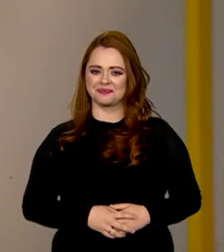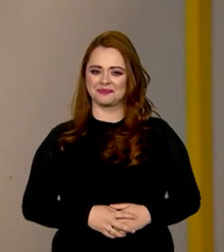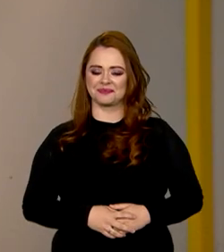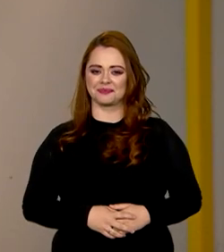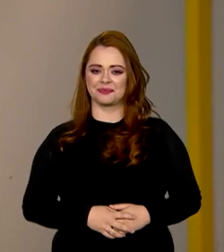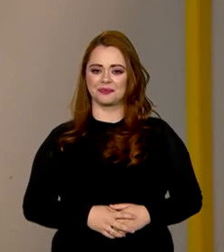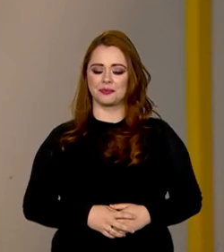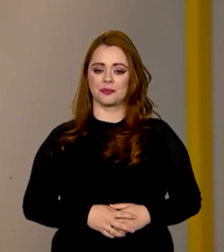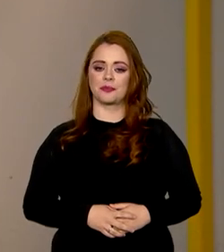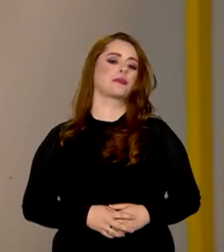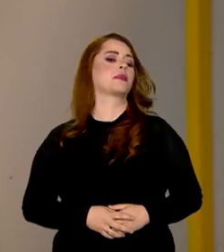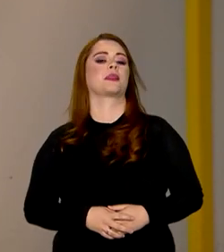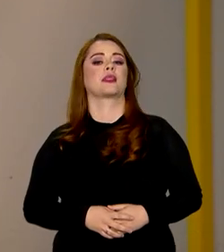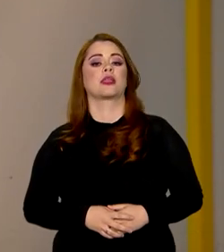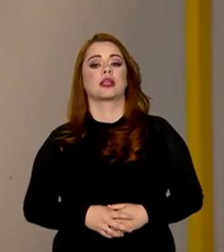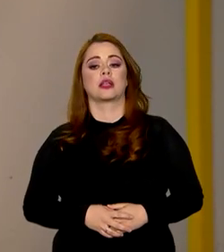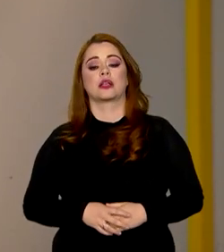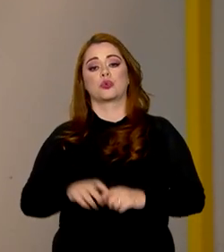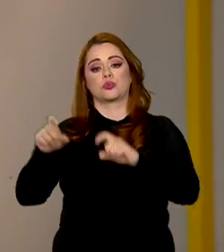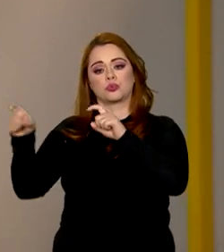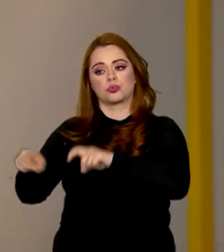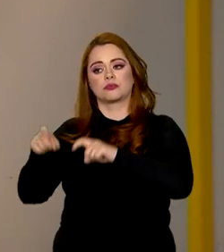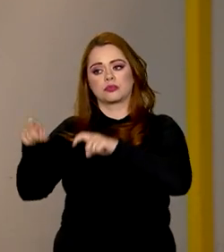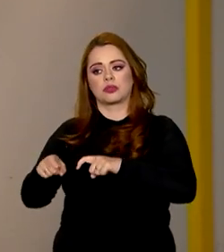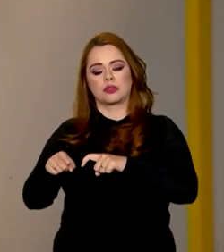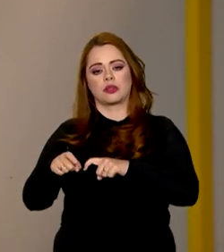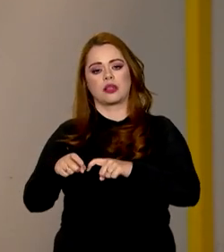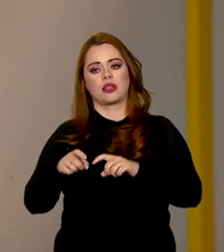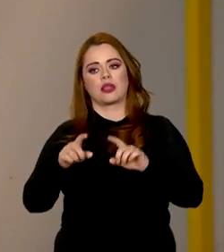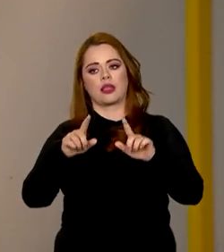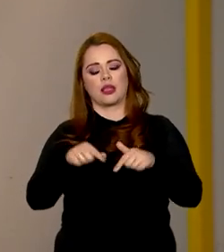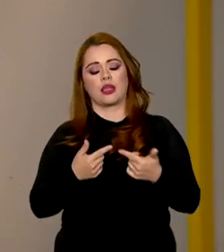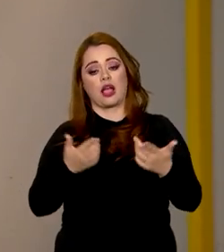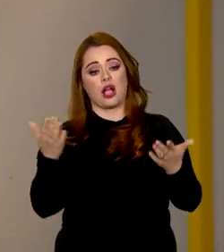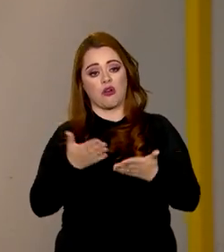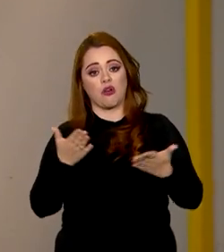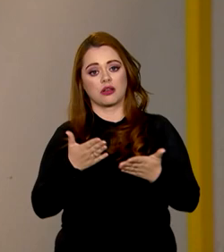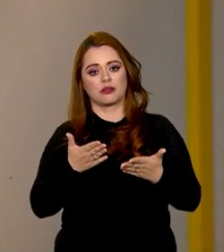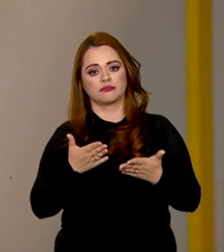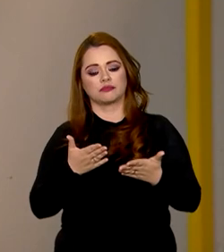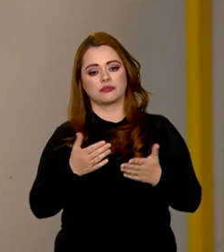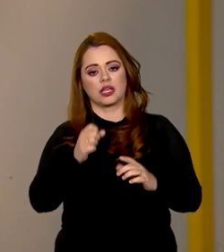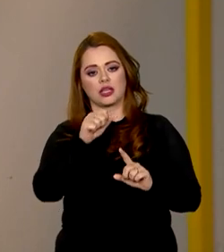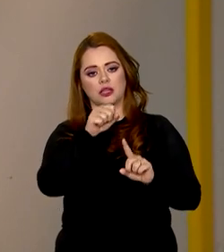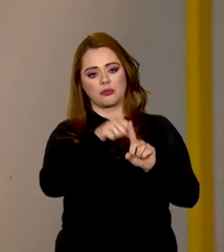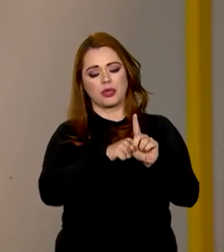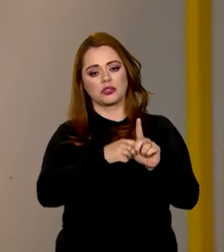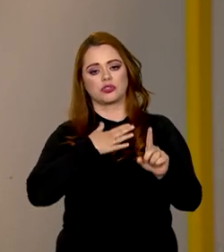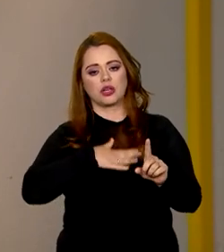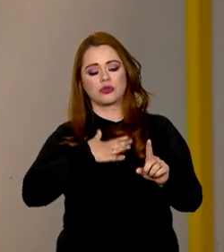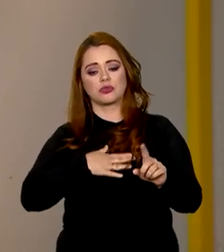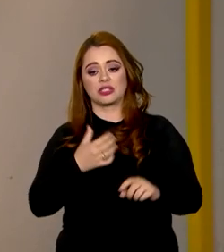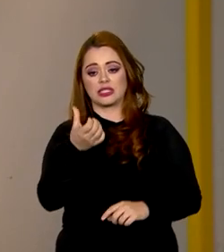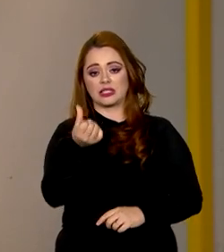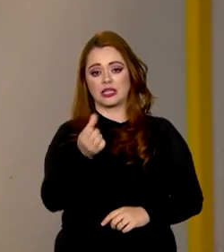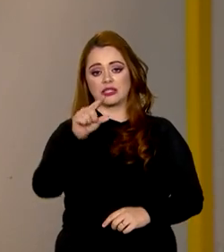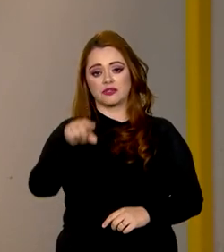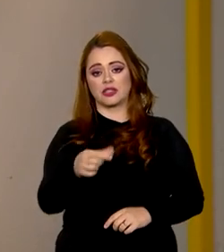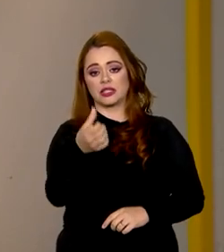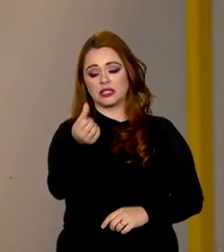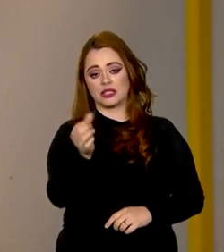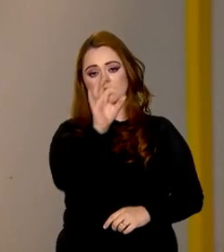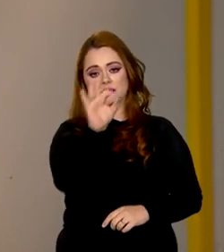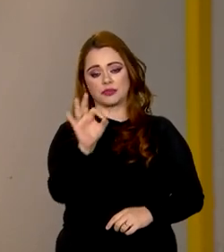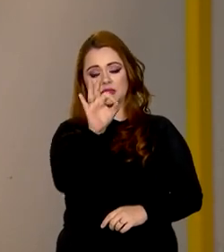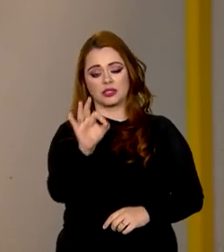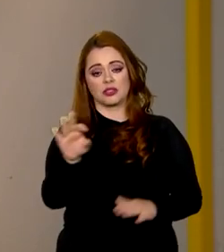As exportações do agronegócio brasileiro bateram recorde agora em agosto, com uma expansão de 6,6%